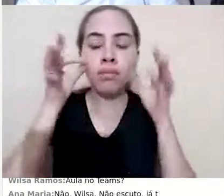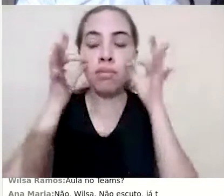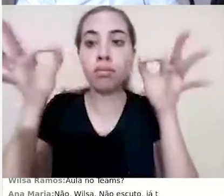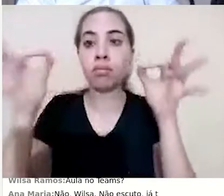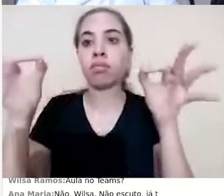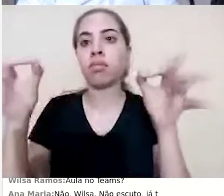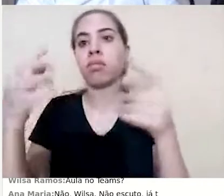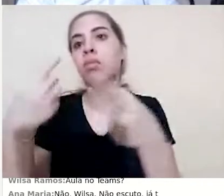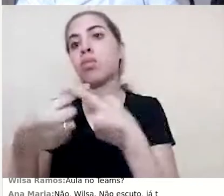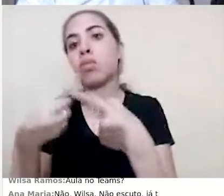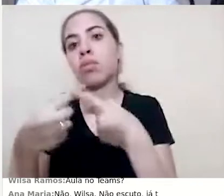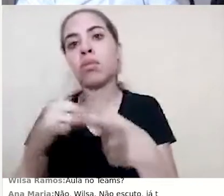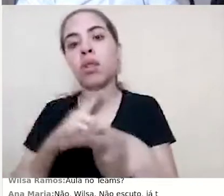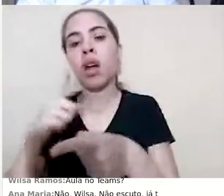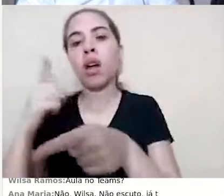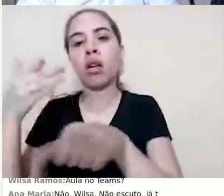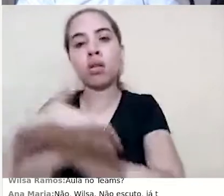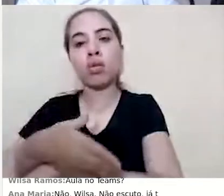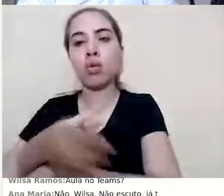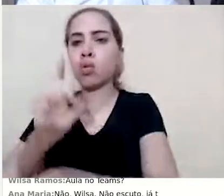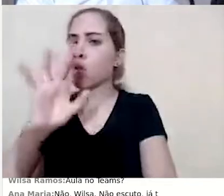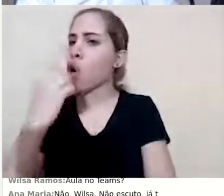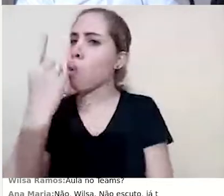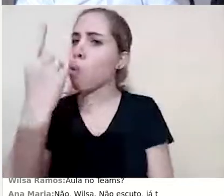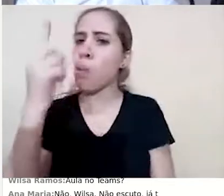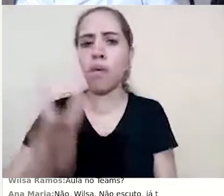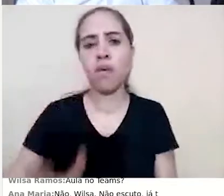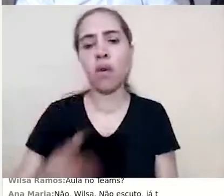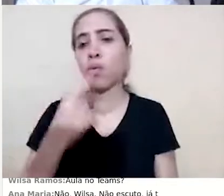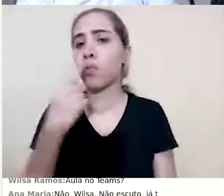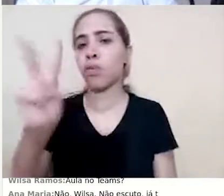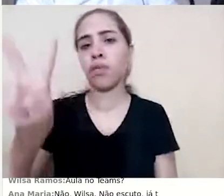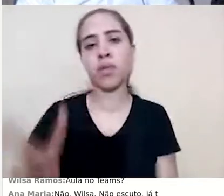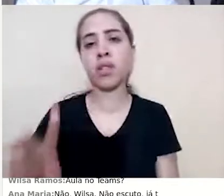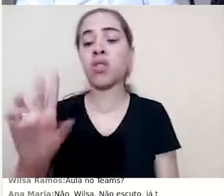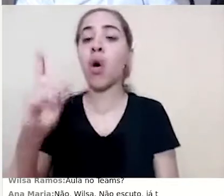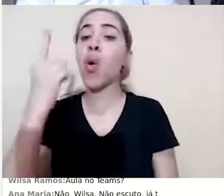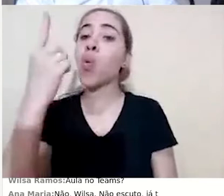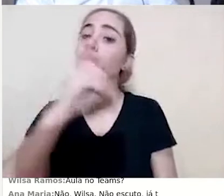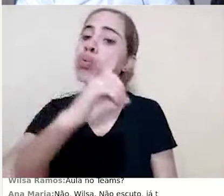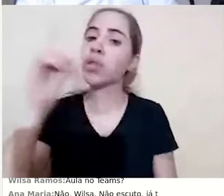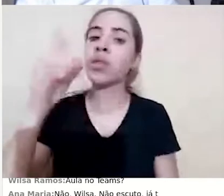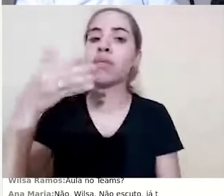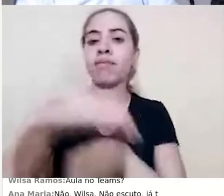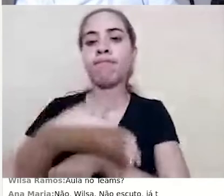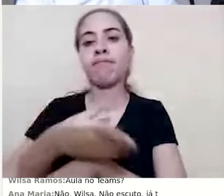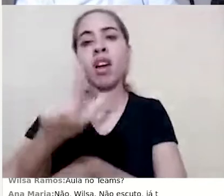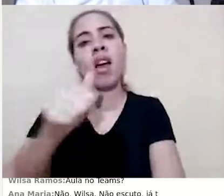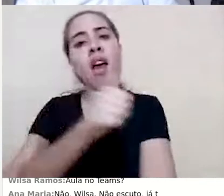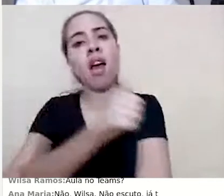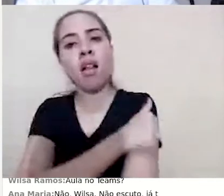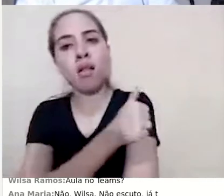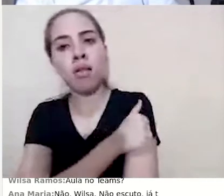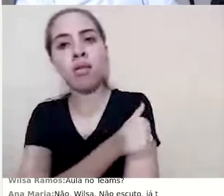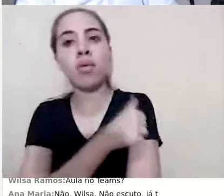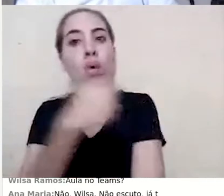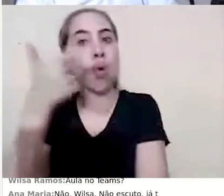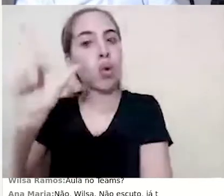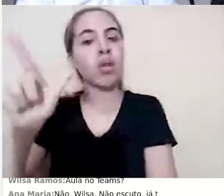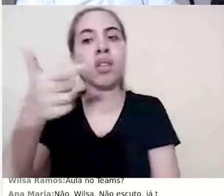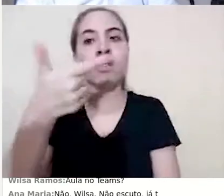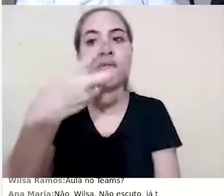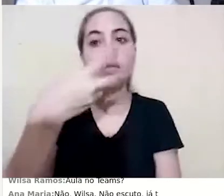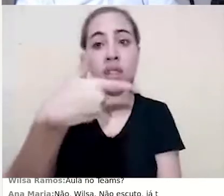acessou o curso uma vez e ele só teve um dia de acesso. Essa aluna, ela acessou o curso 23 vezes e